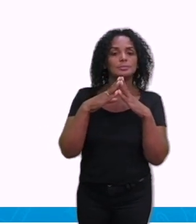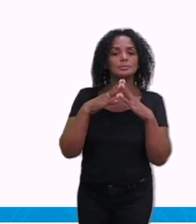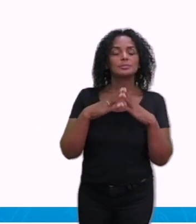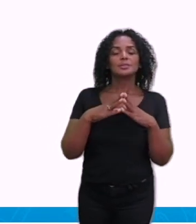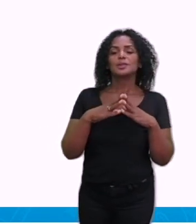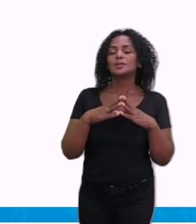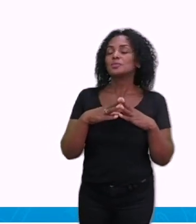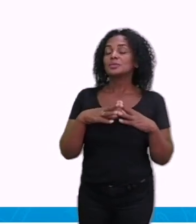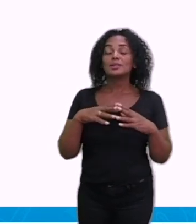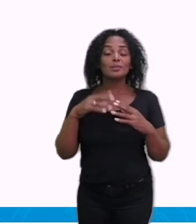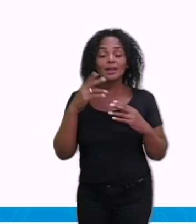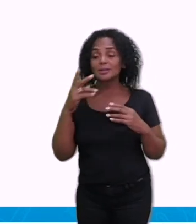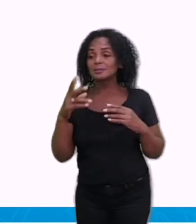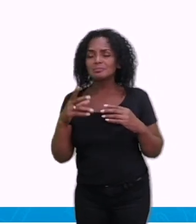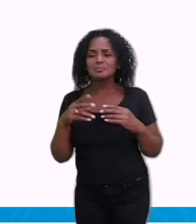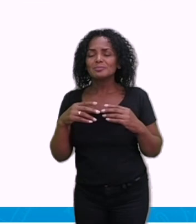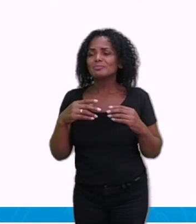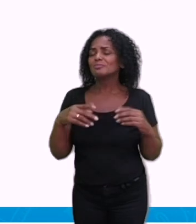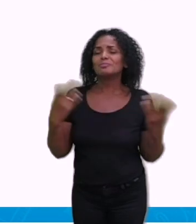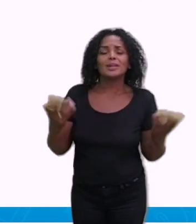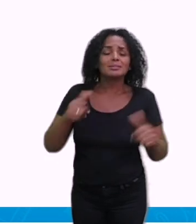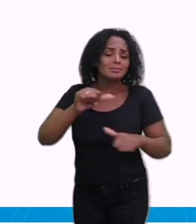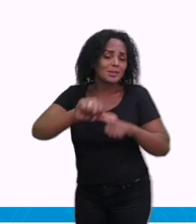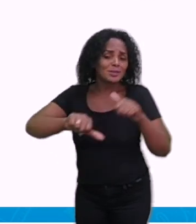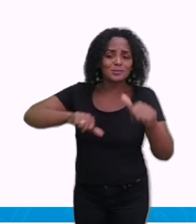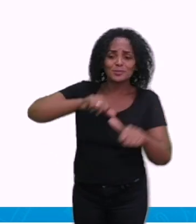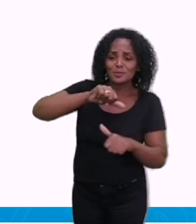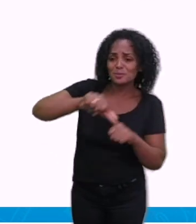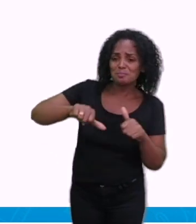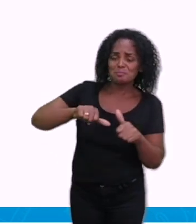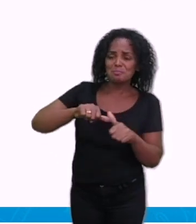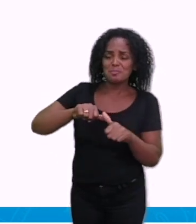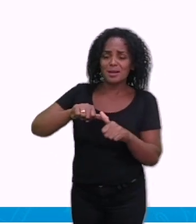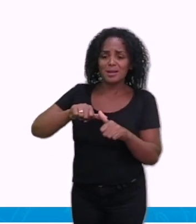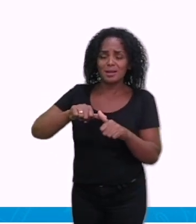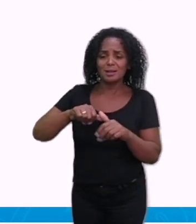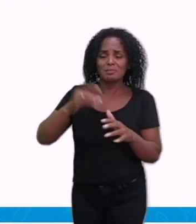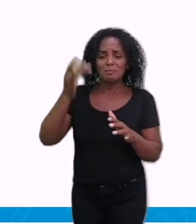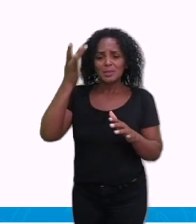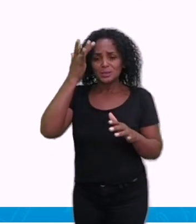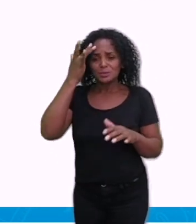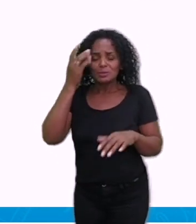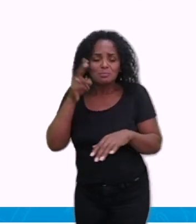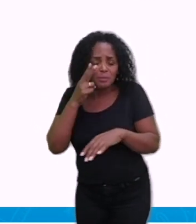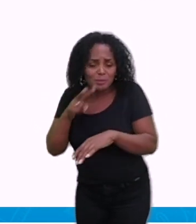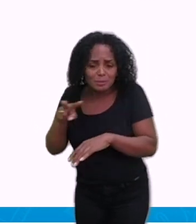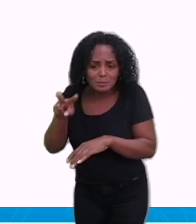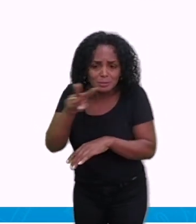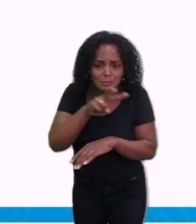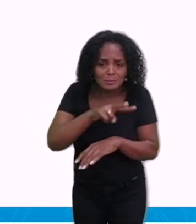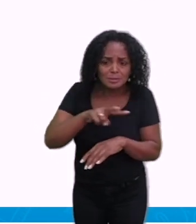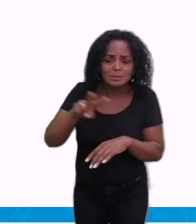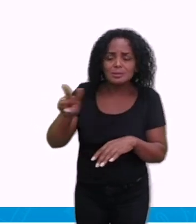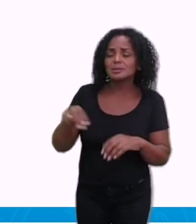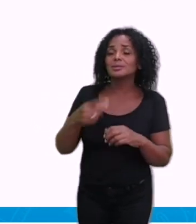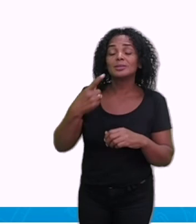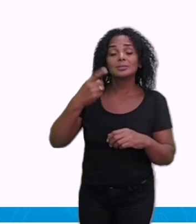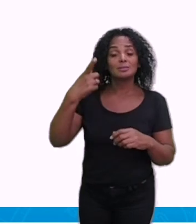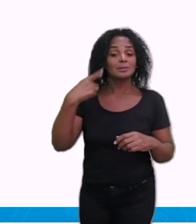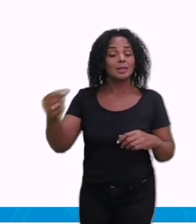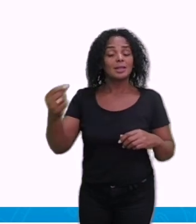agente investigador, tá? Você vai sair pelo seu quintal ou pelo seu